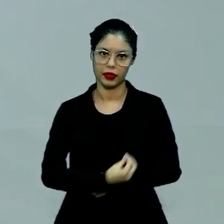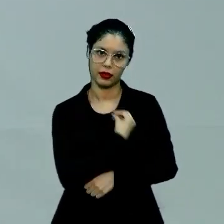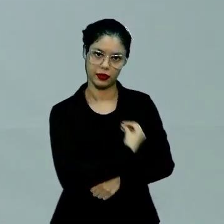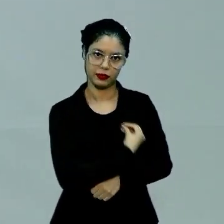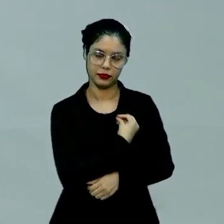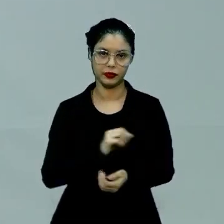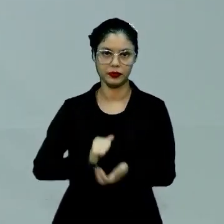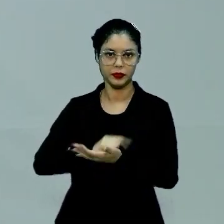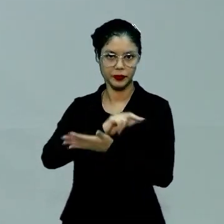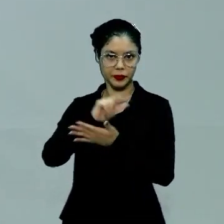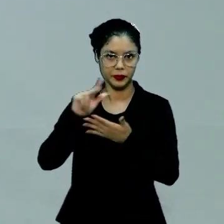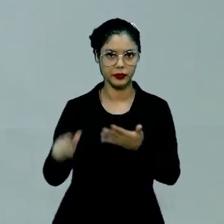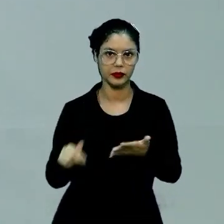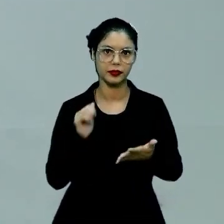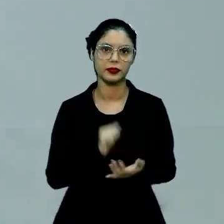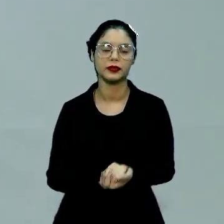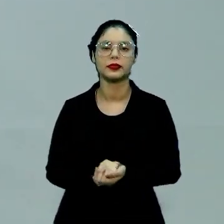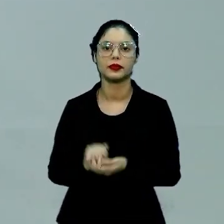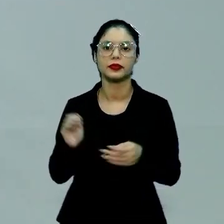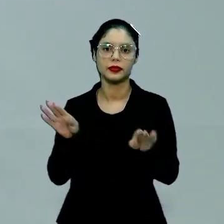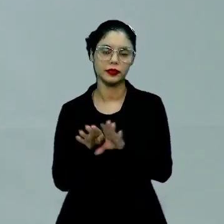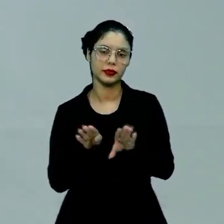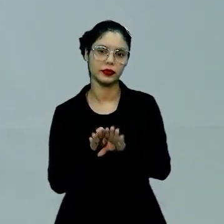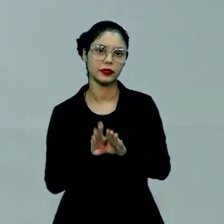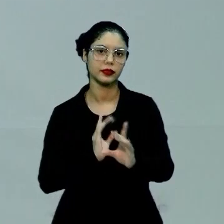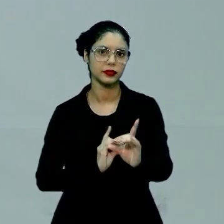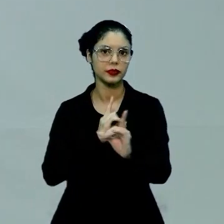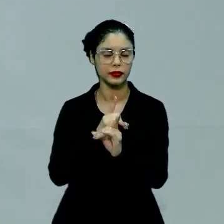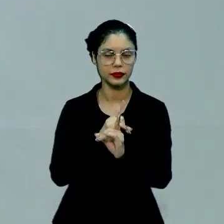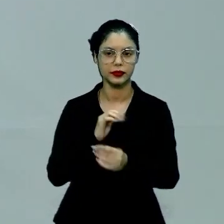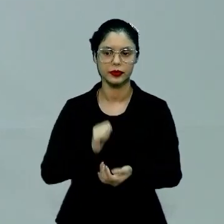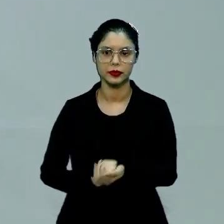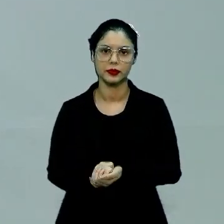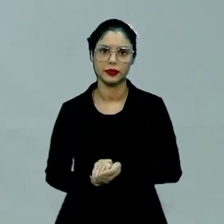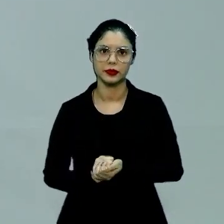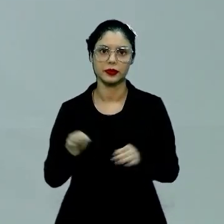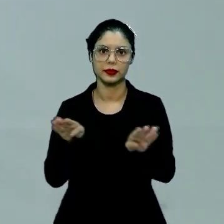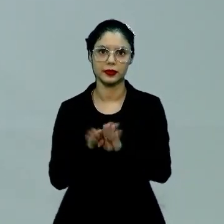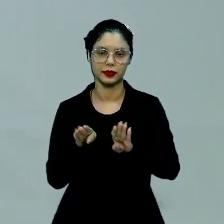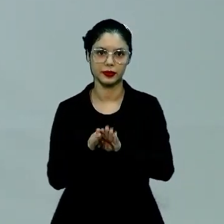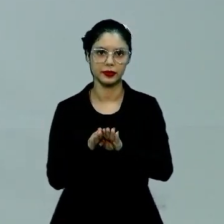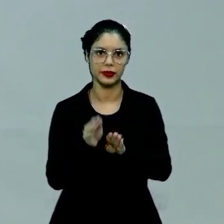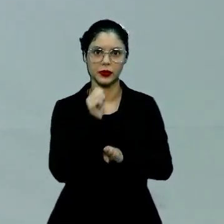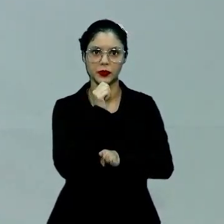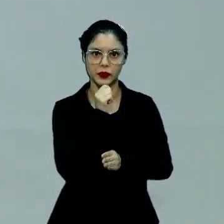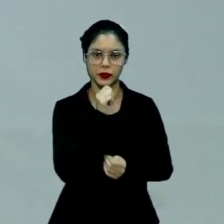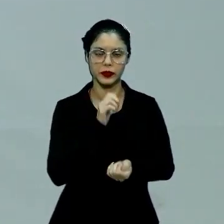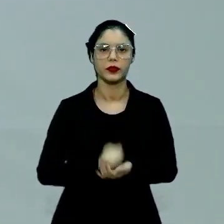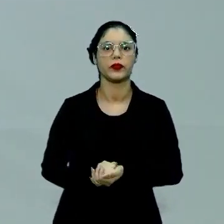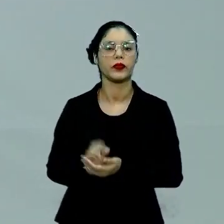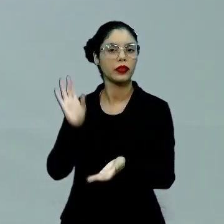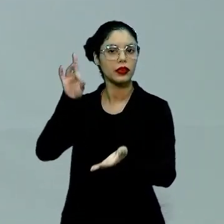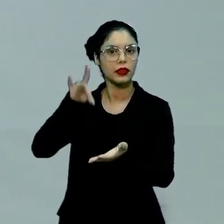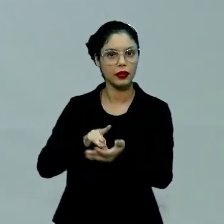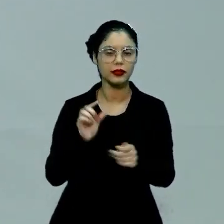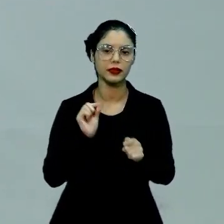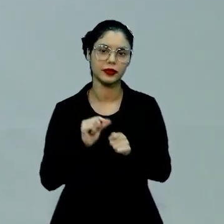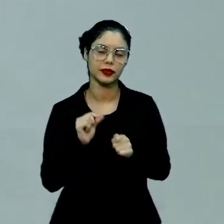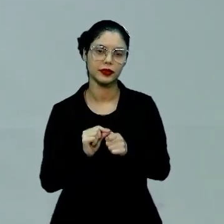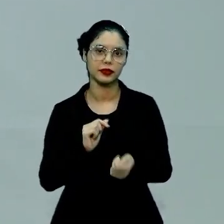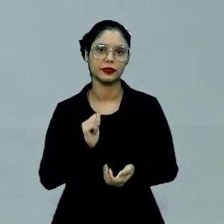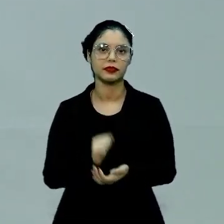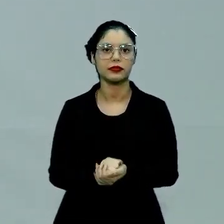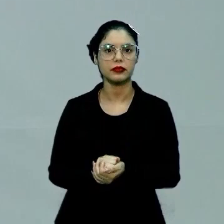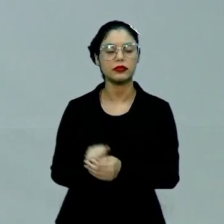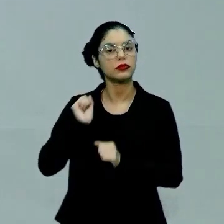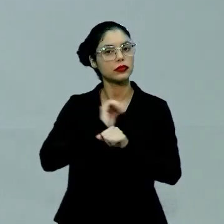por diversos mecanismos e me identificar com ela e passar a realizá-la. E o meu corpo vai ser o